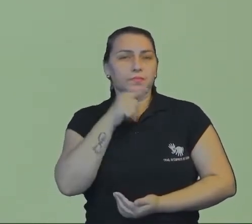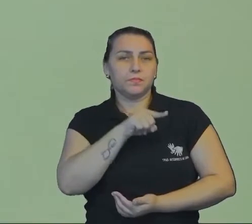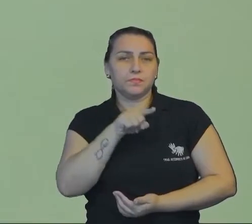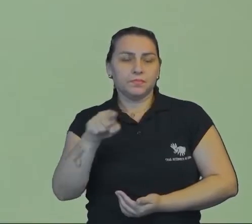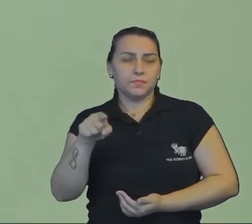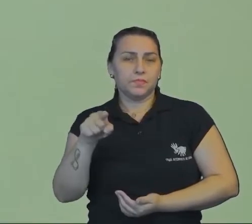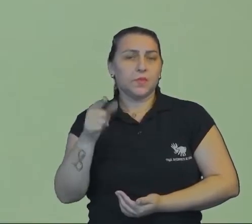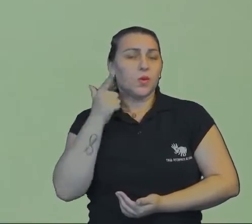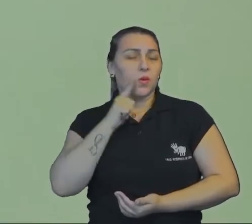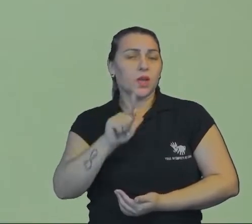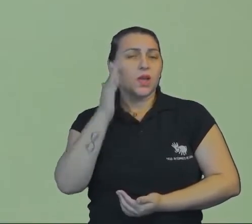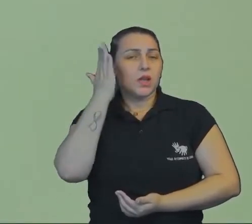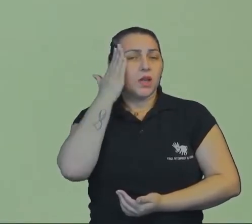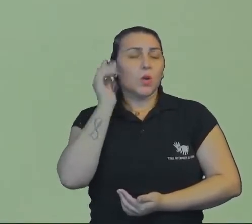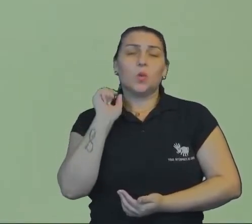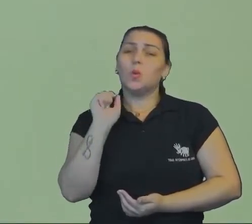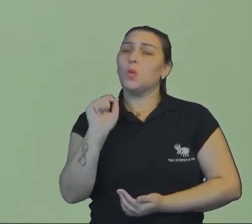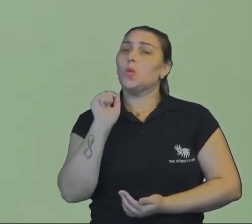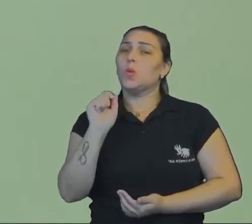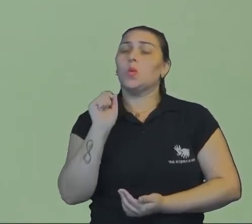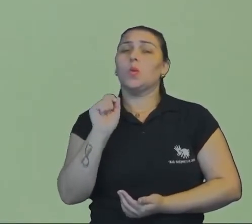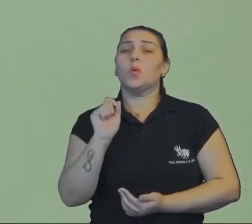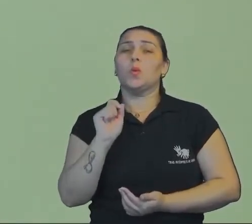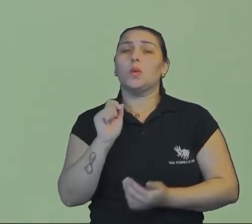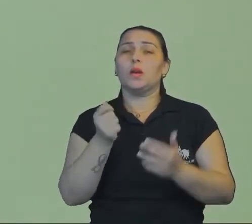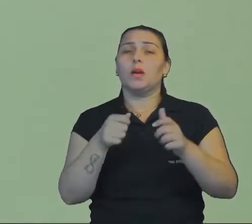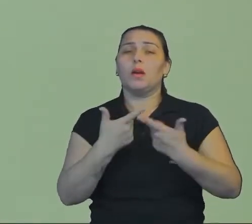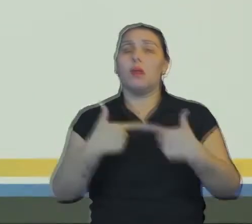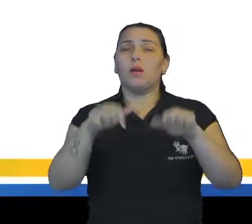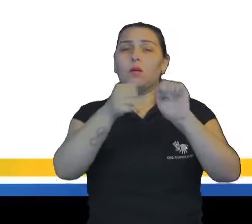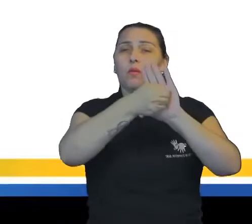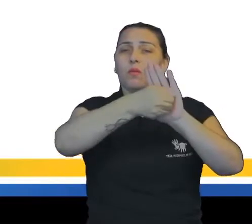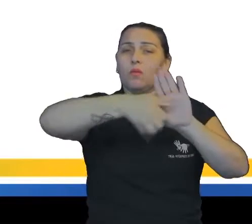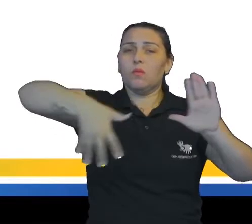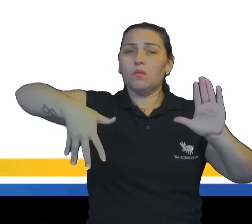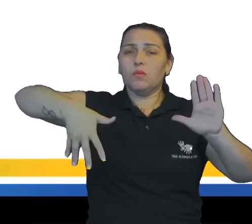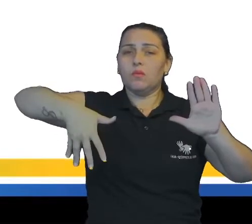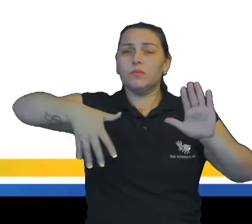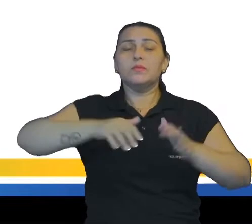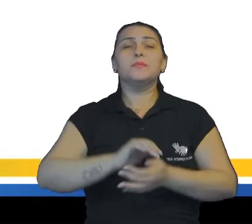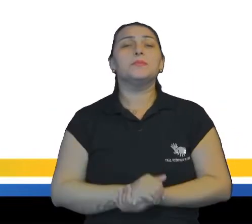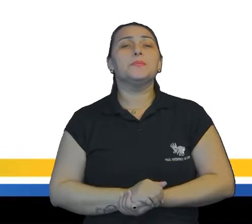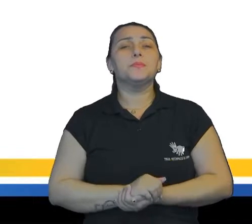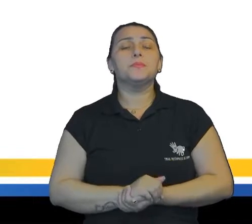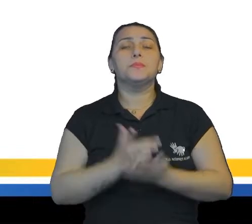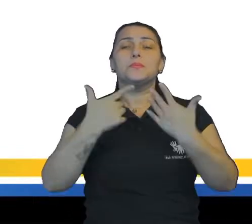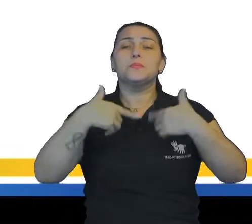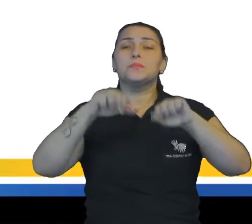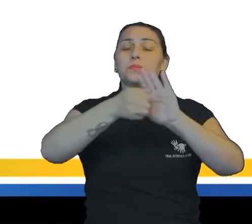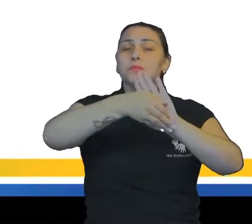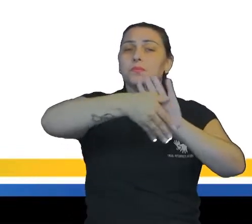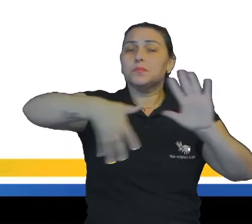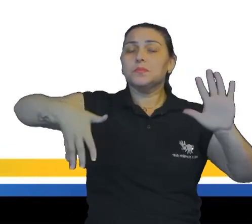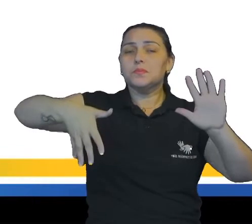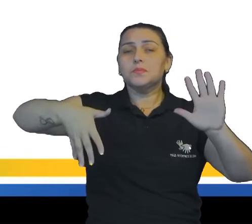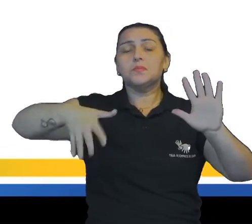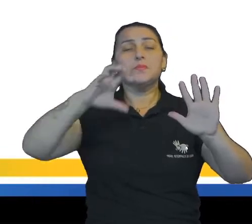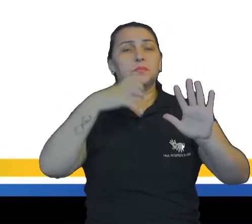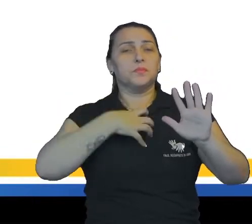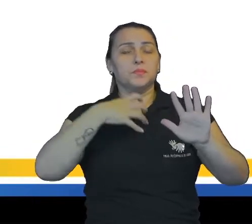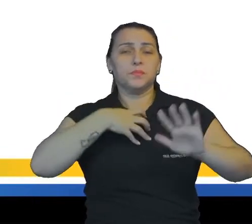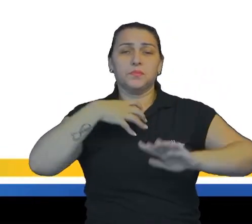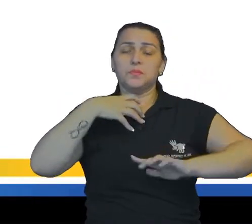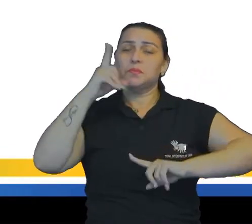conseguem entender o que é figuras de linguagem. Vamos lá. As figuras de linguagem são formas de